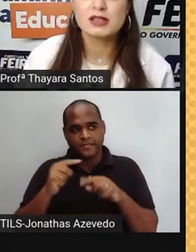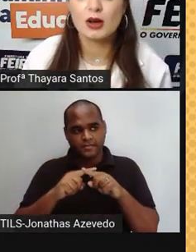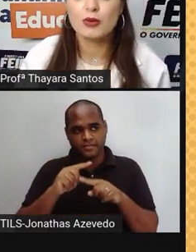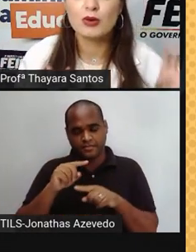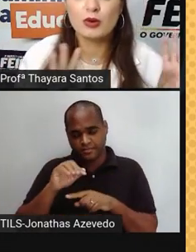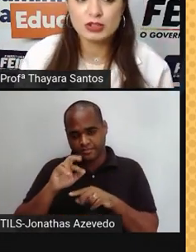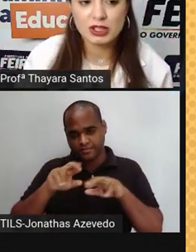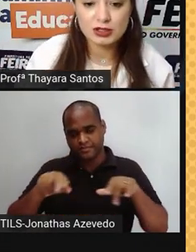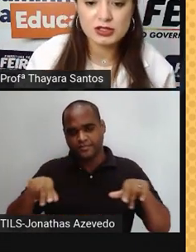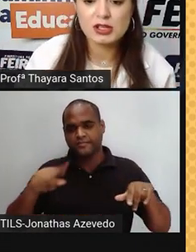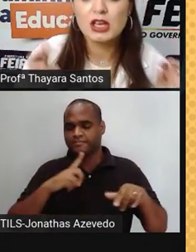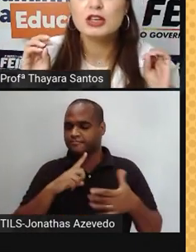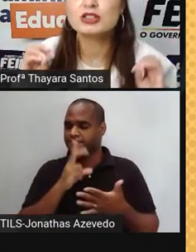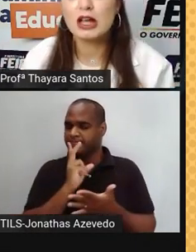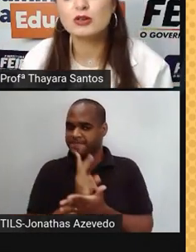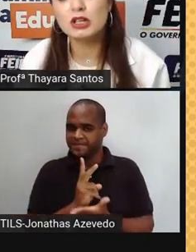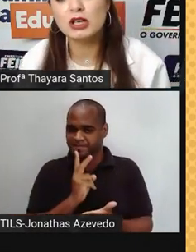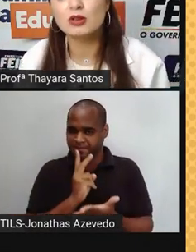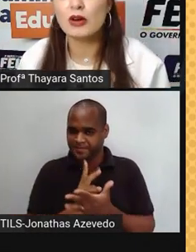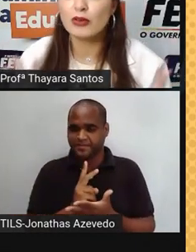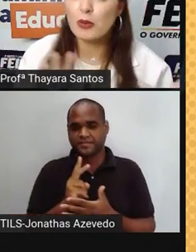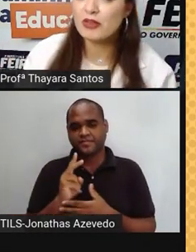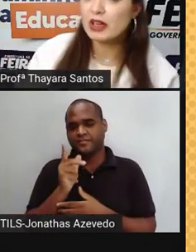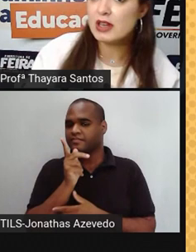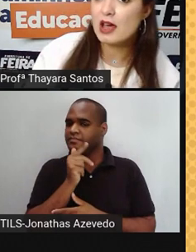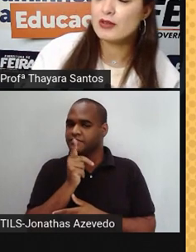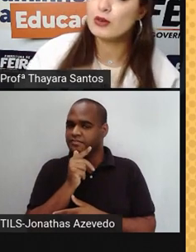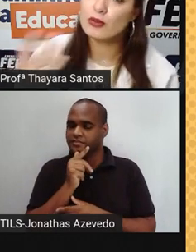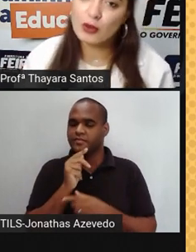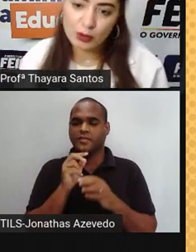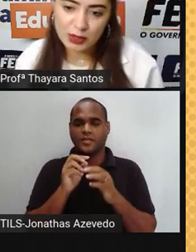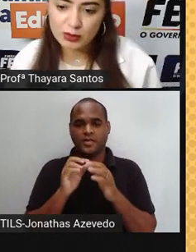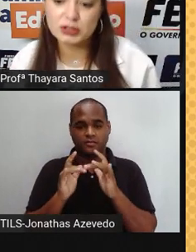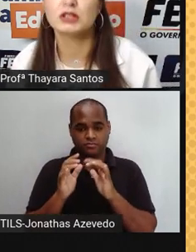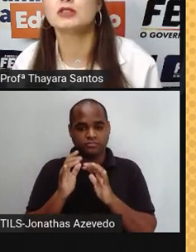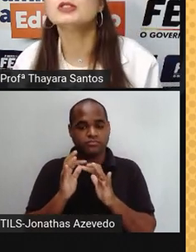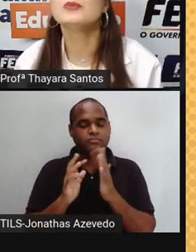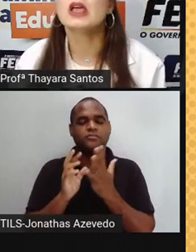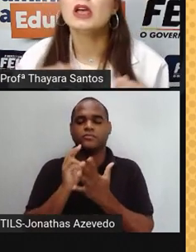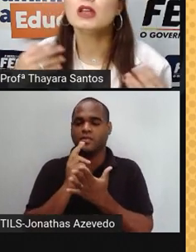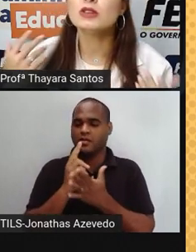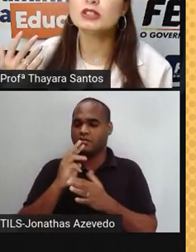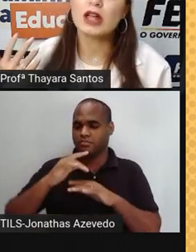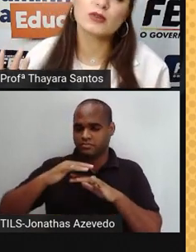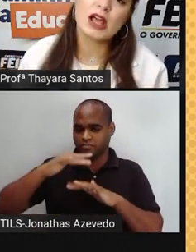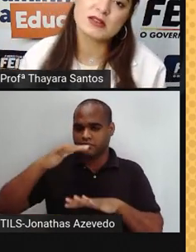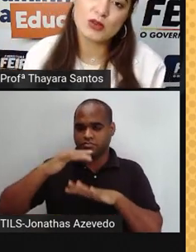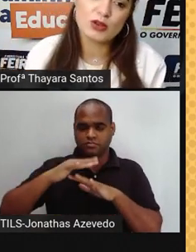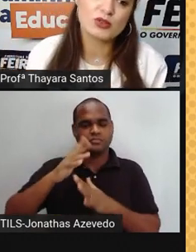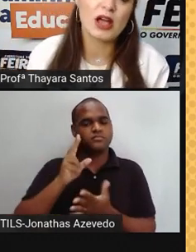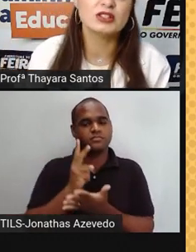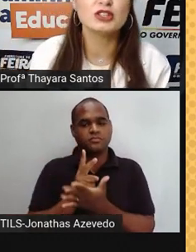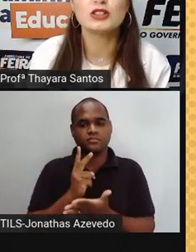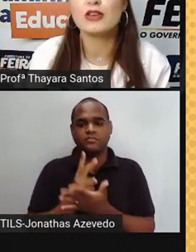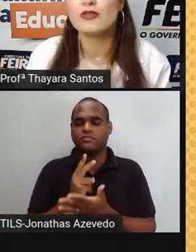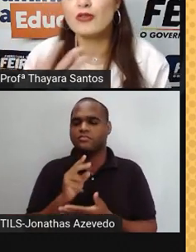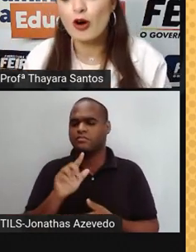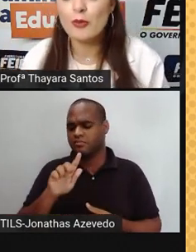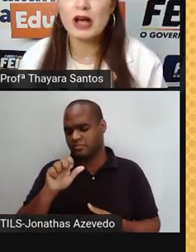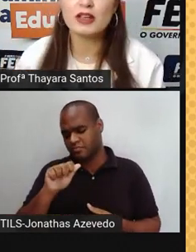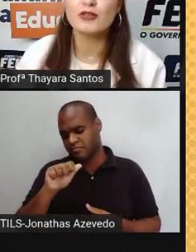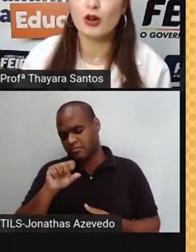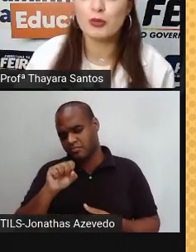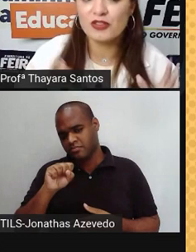são constantes. O estado líquido, a forma é variável, o volume é constante. E no estado gasoso, a gente tem